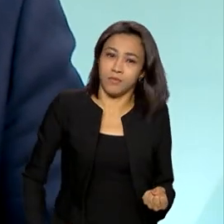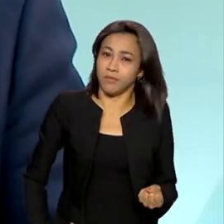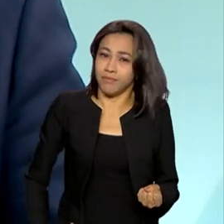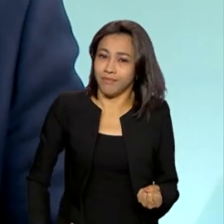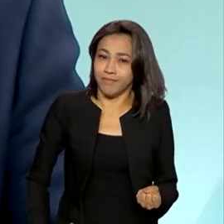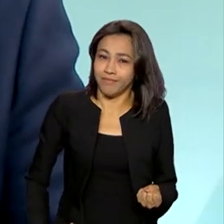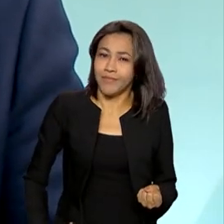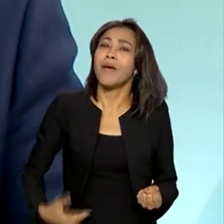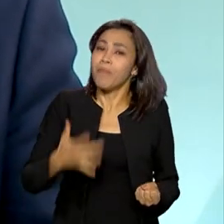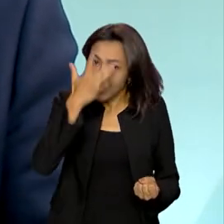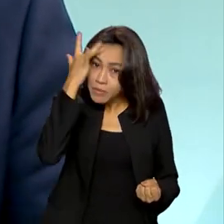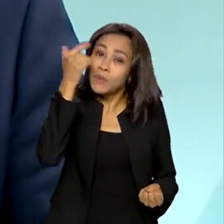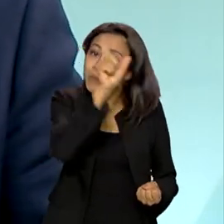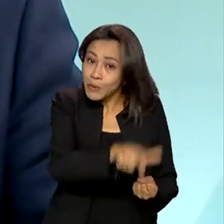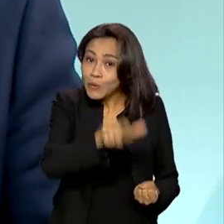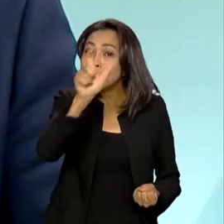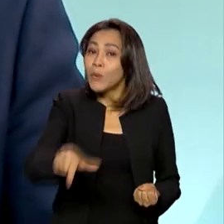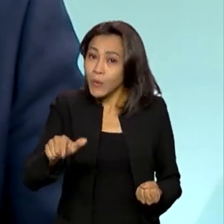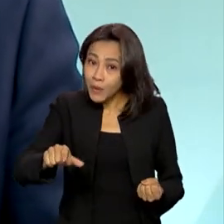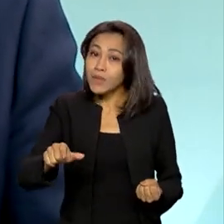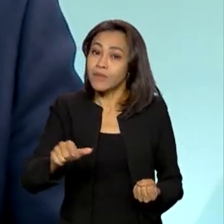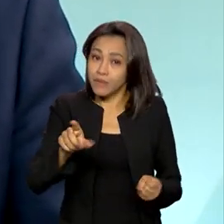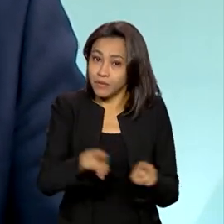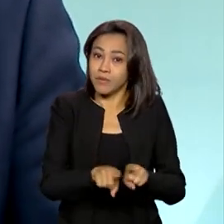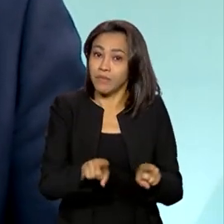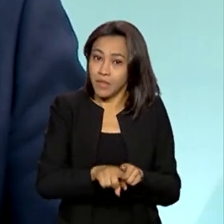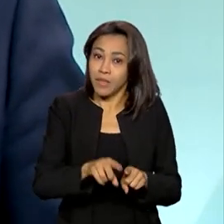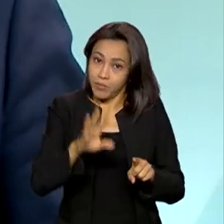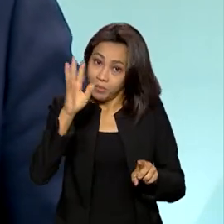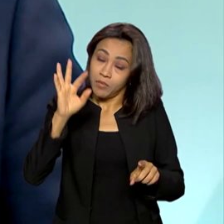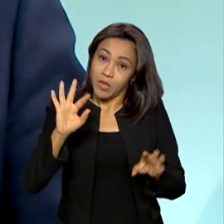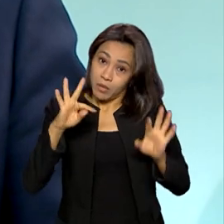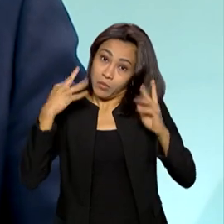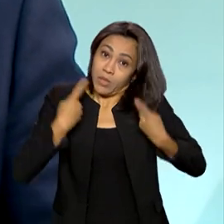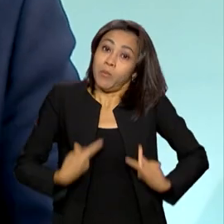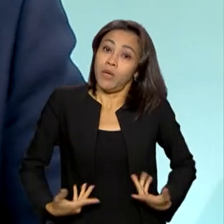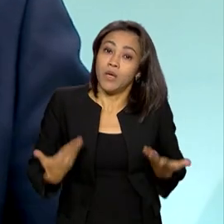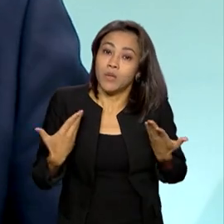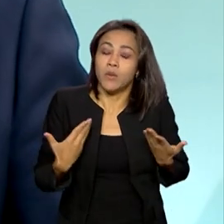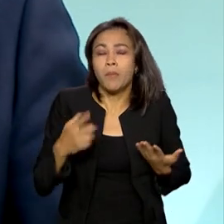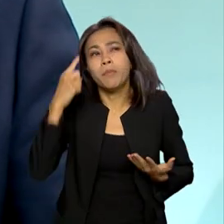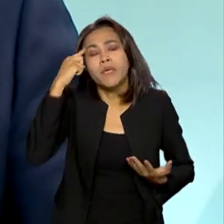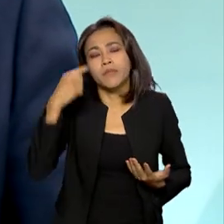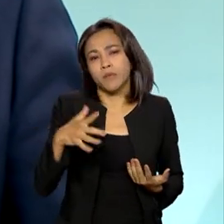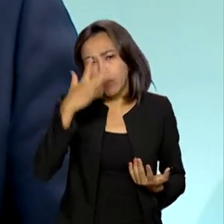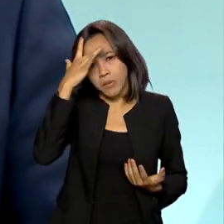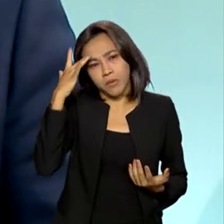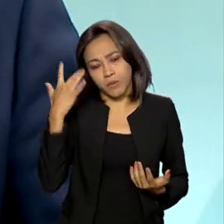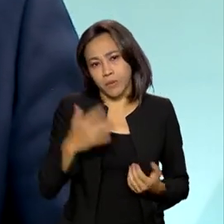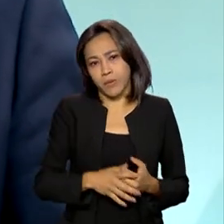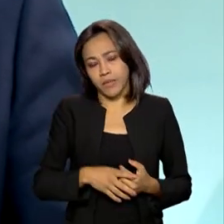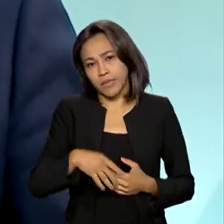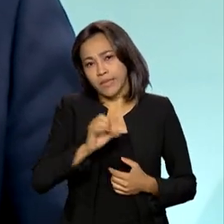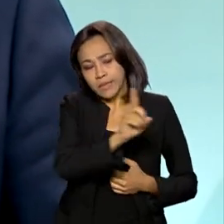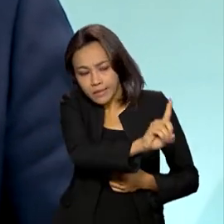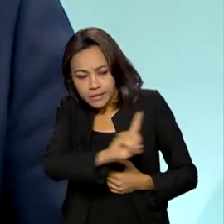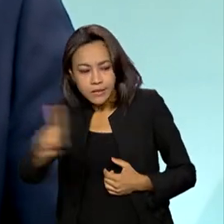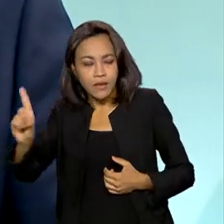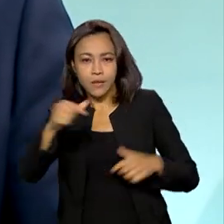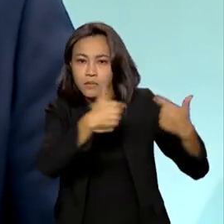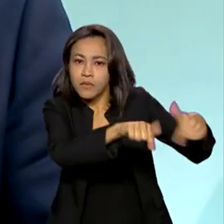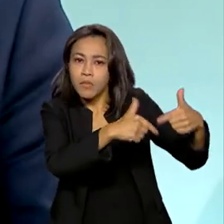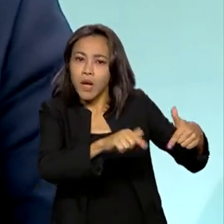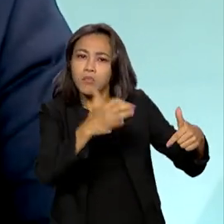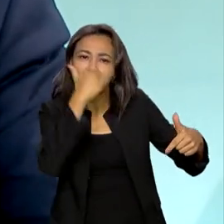tem um custo alto para as pessoas, para o ser humano, propriamente dito. Você imagina que uma pessoa que sai por um acidente de trabalho, muitas